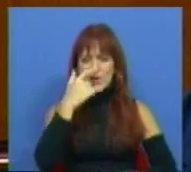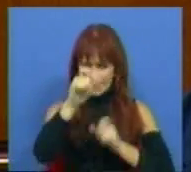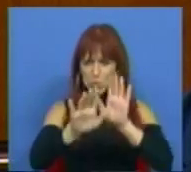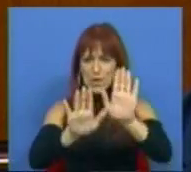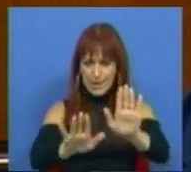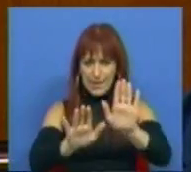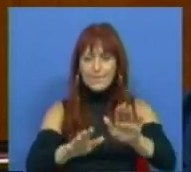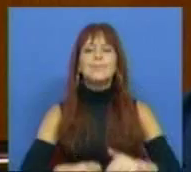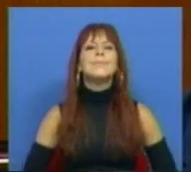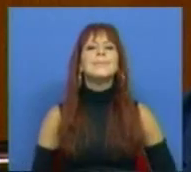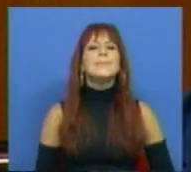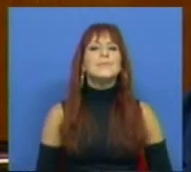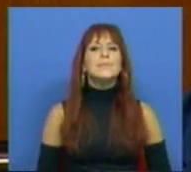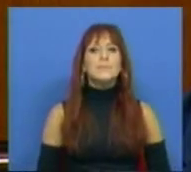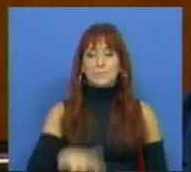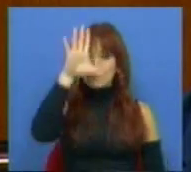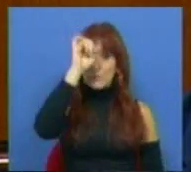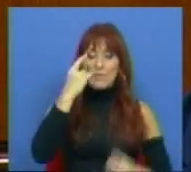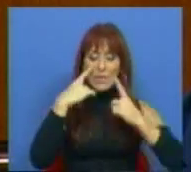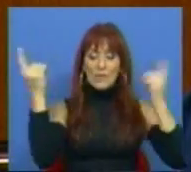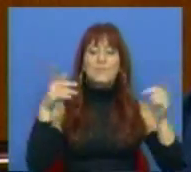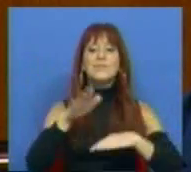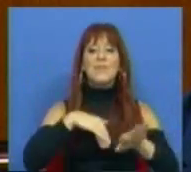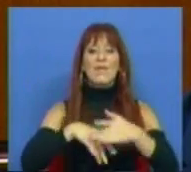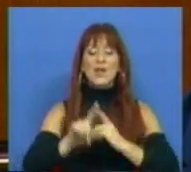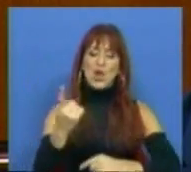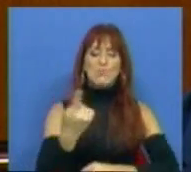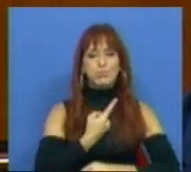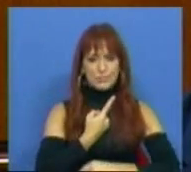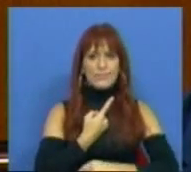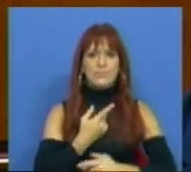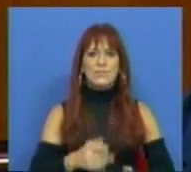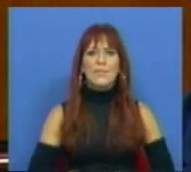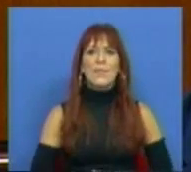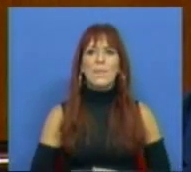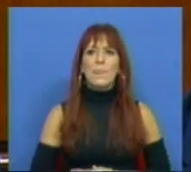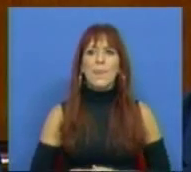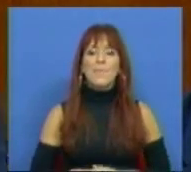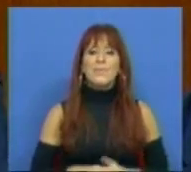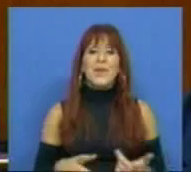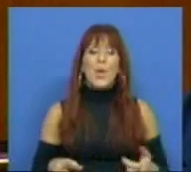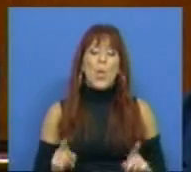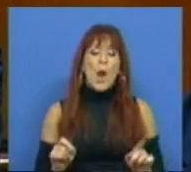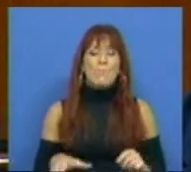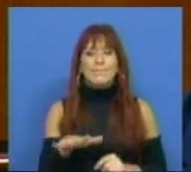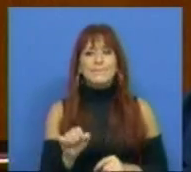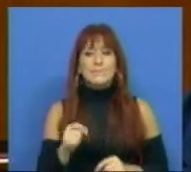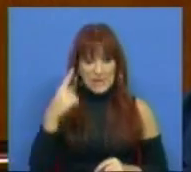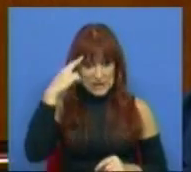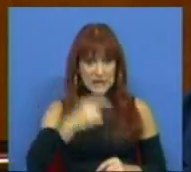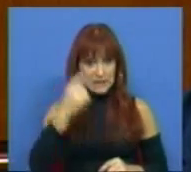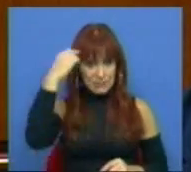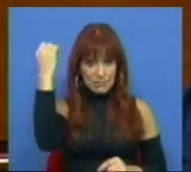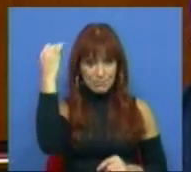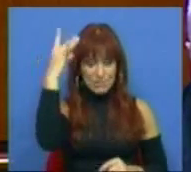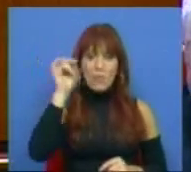contribuinte. O Ministério Público está a fazer aquilo que deve para que, do ponto de vista criminal,